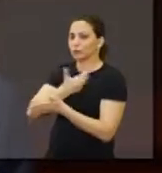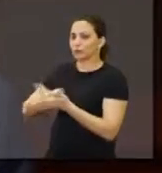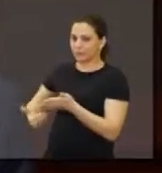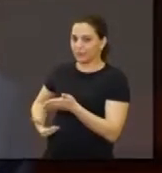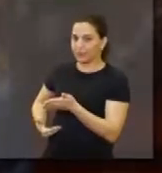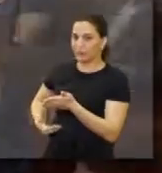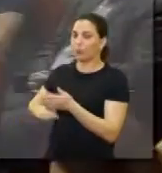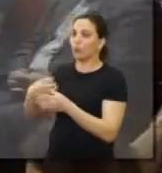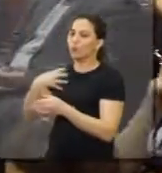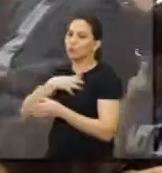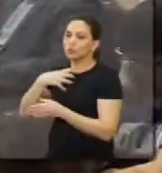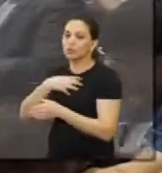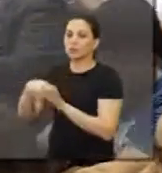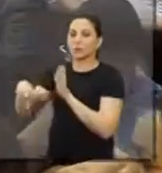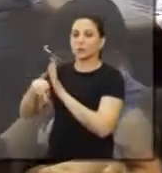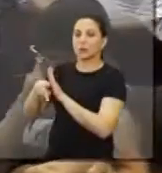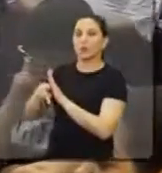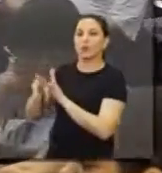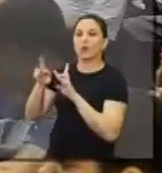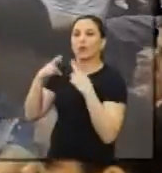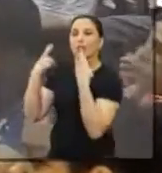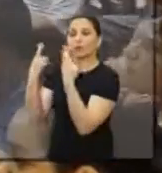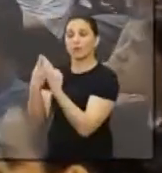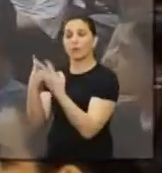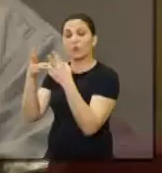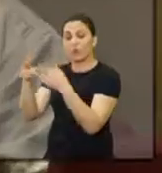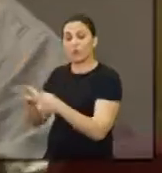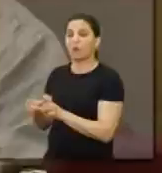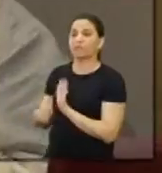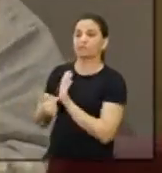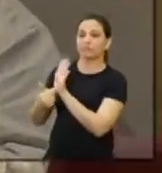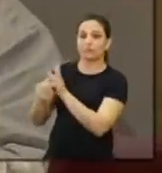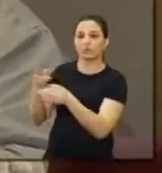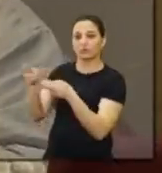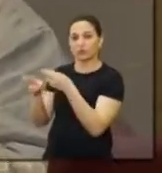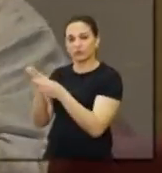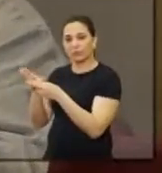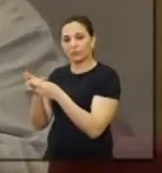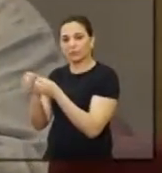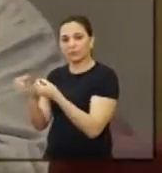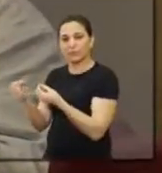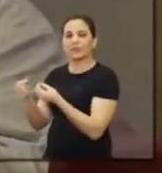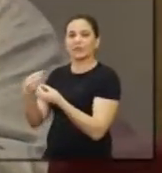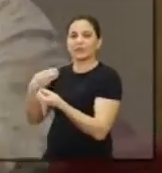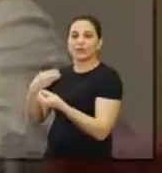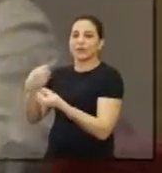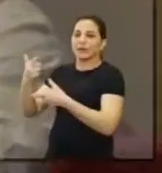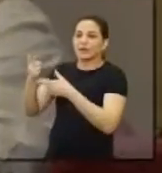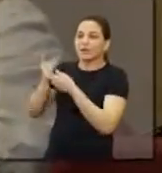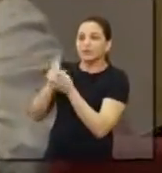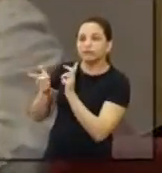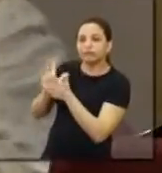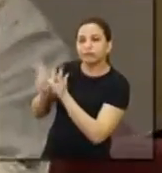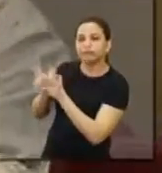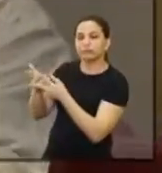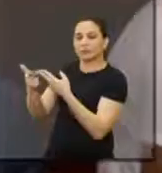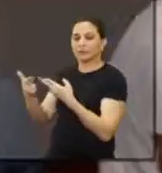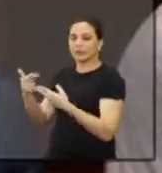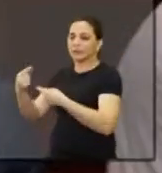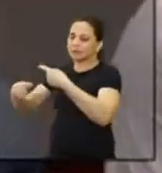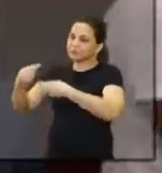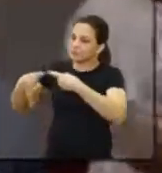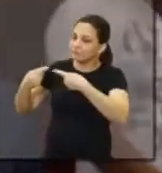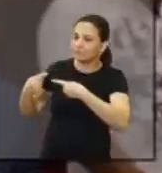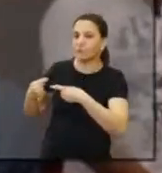sentido é que encontros do Tribunal de Contas como este servem para fomentar o debate e a reflexão. E volto a dizer,